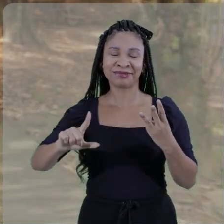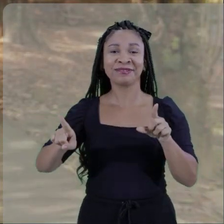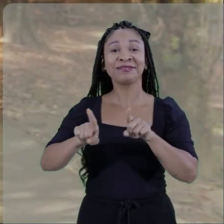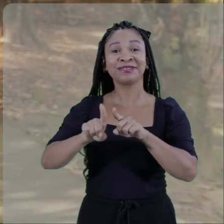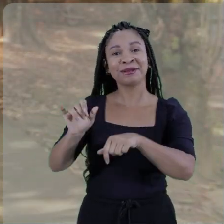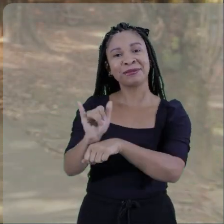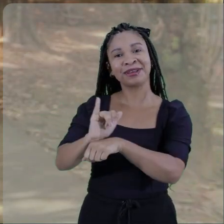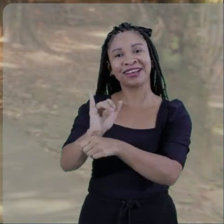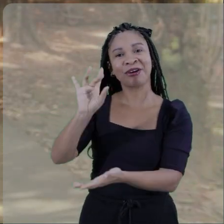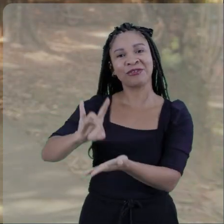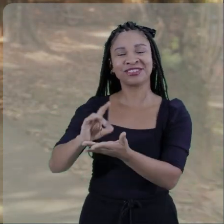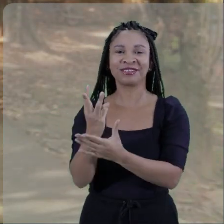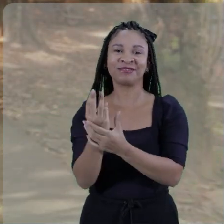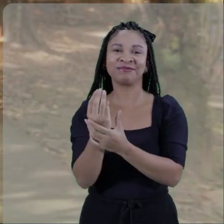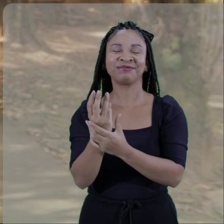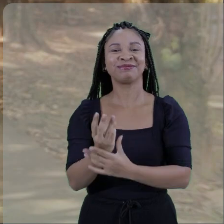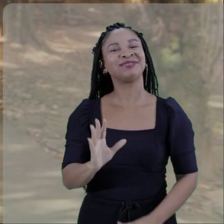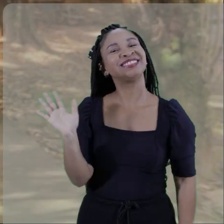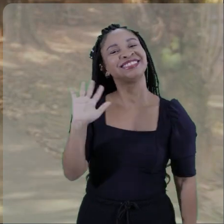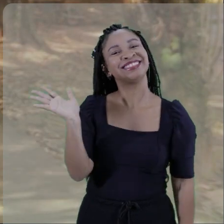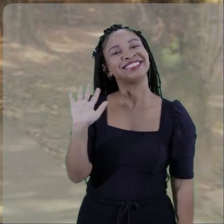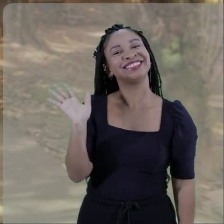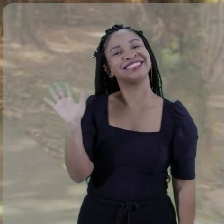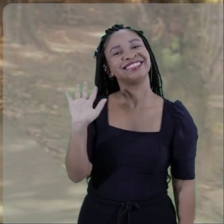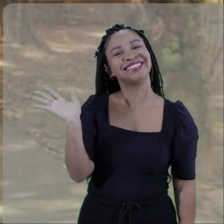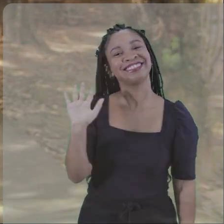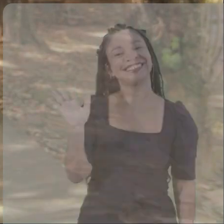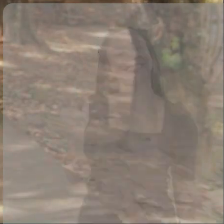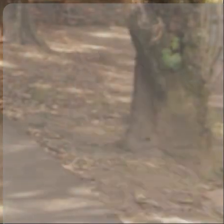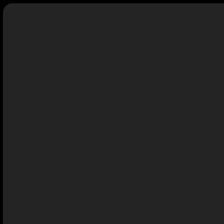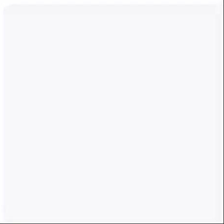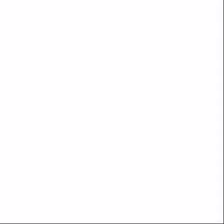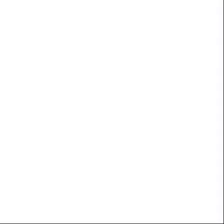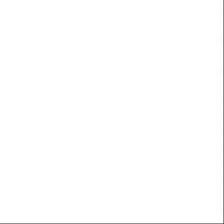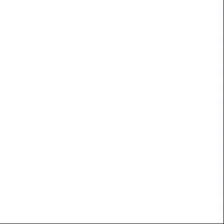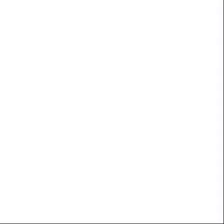vistos na TVU e no canal oficial da UFPE. Até a próxima!